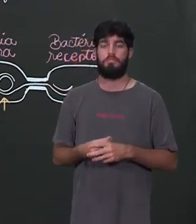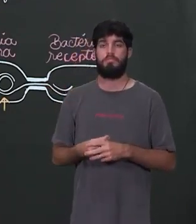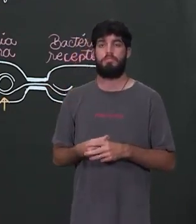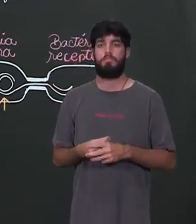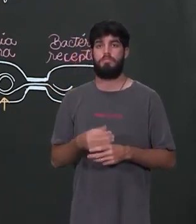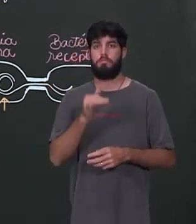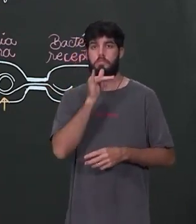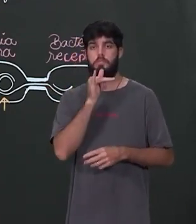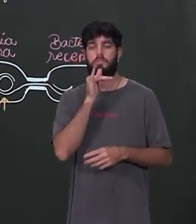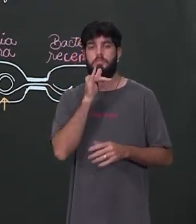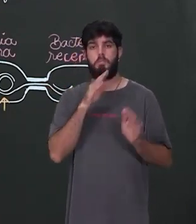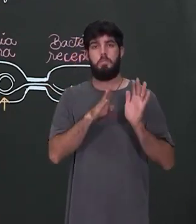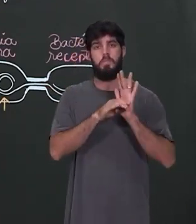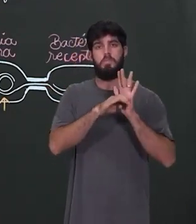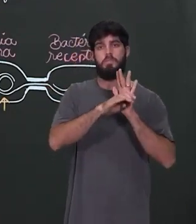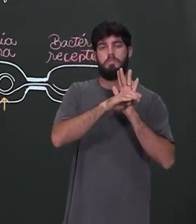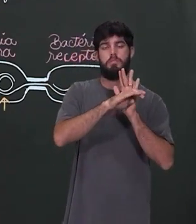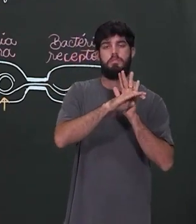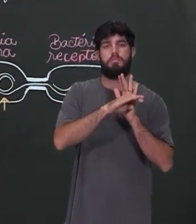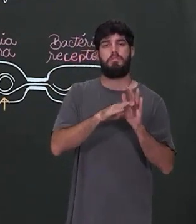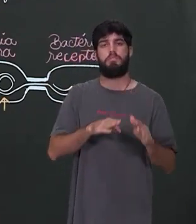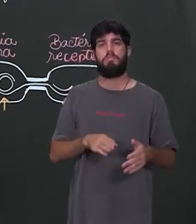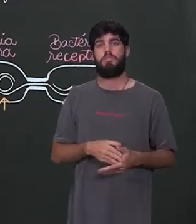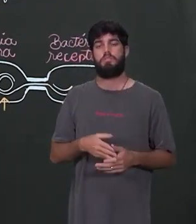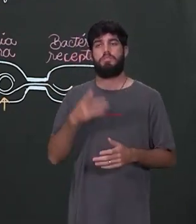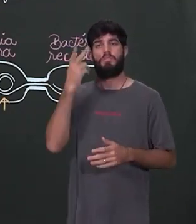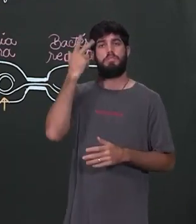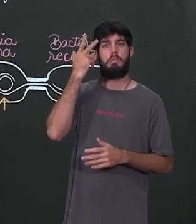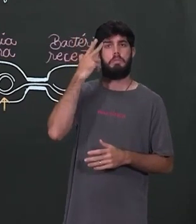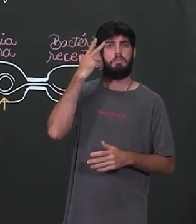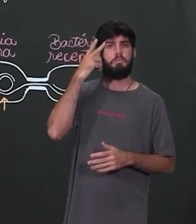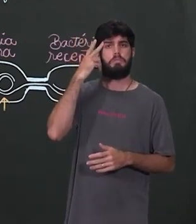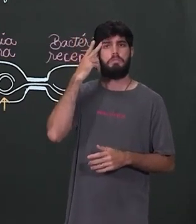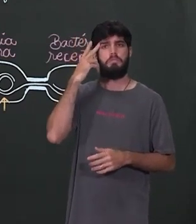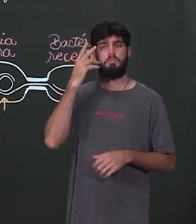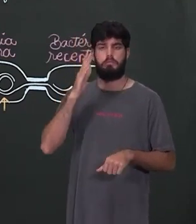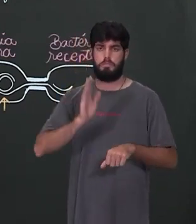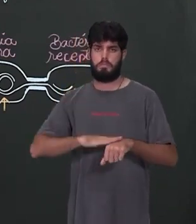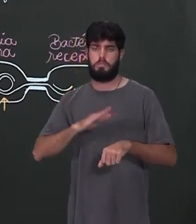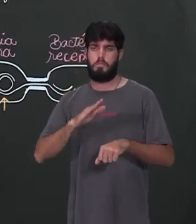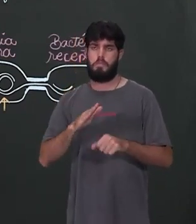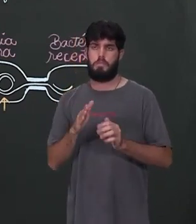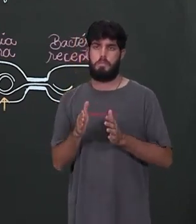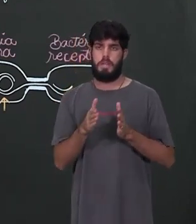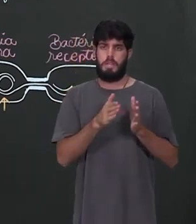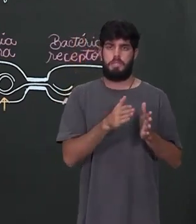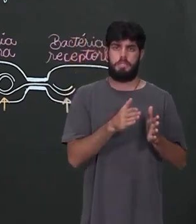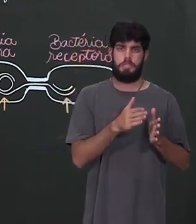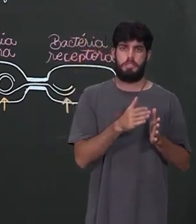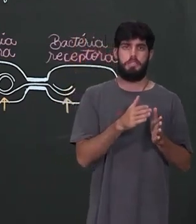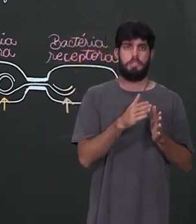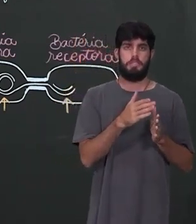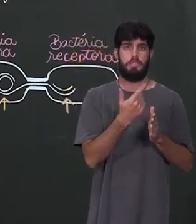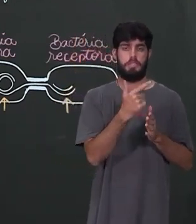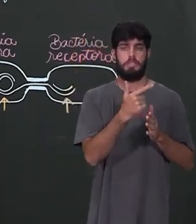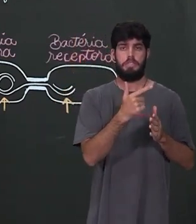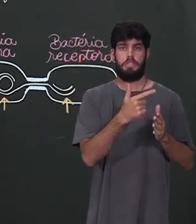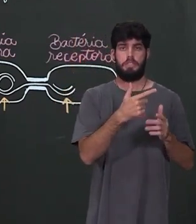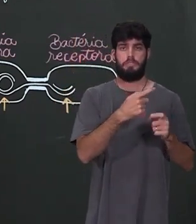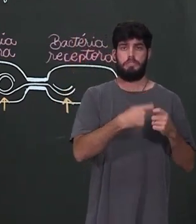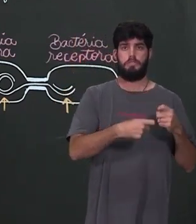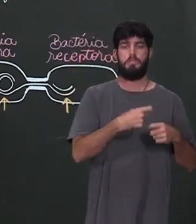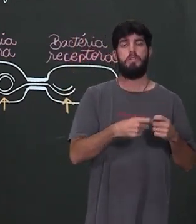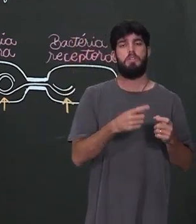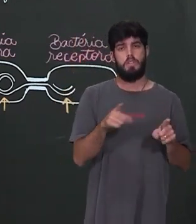unicelulares, como o caso das bactérias, que tradicionalmente faz mais reprodução assexuada do que sexuada, eles